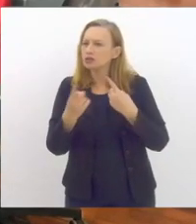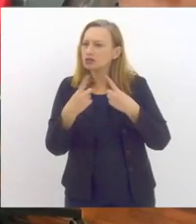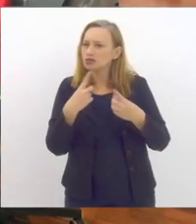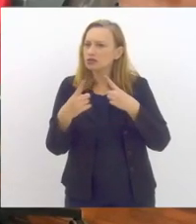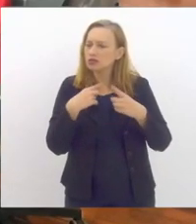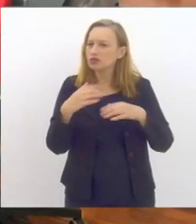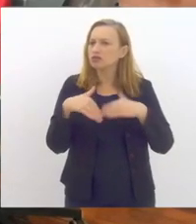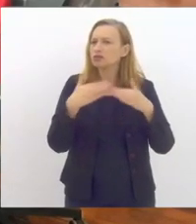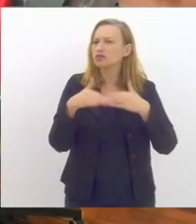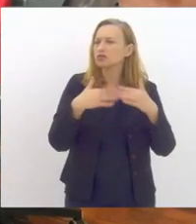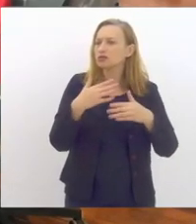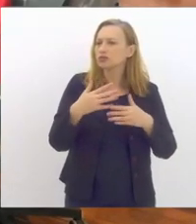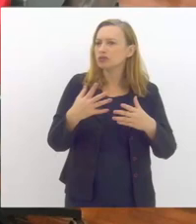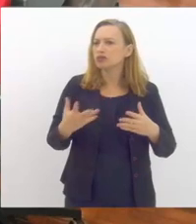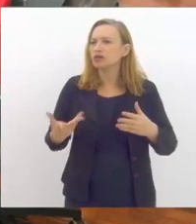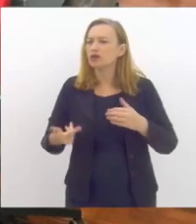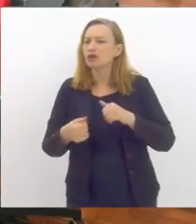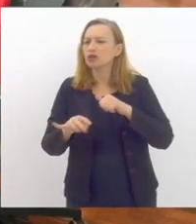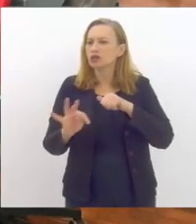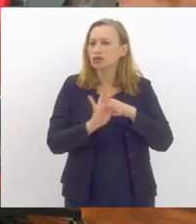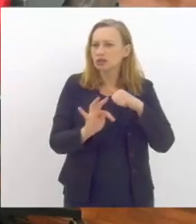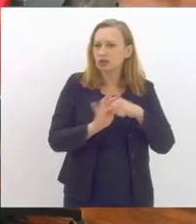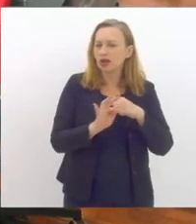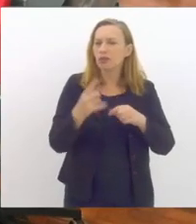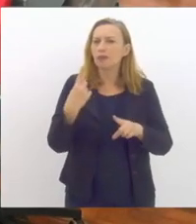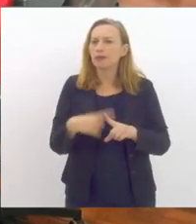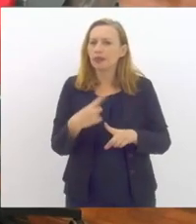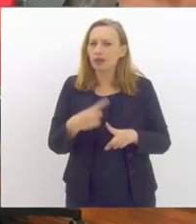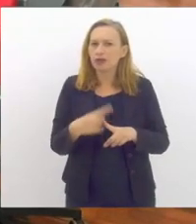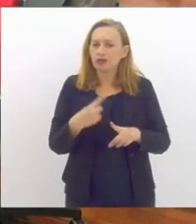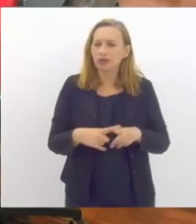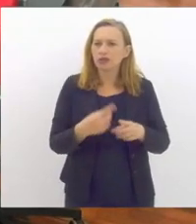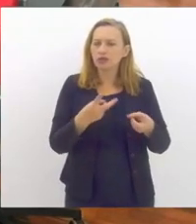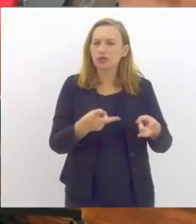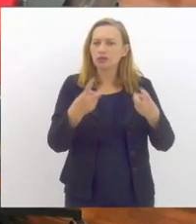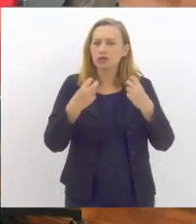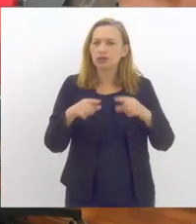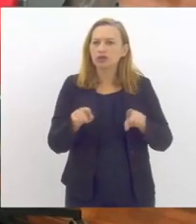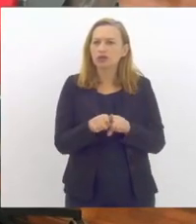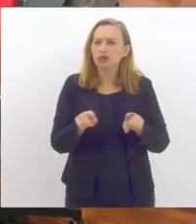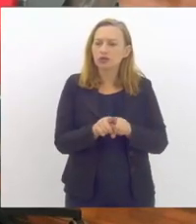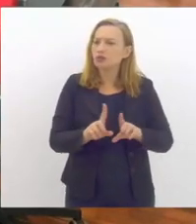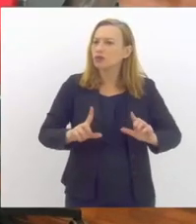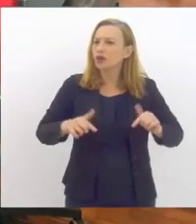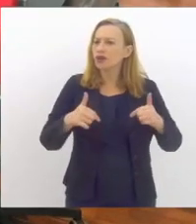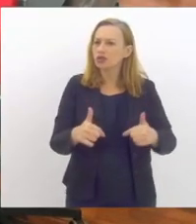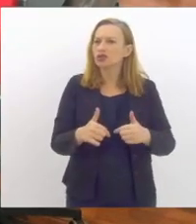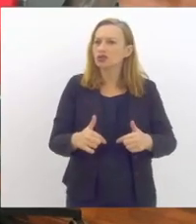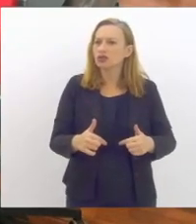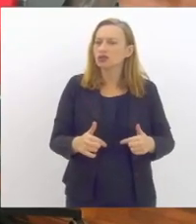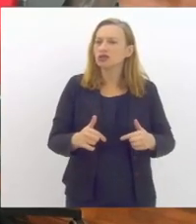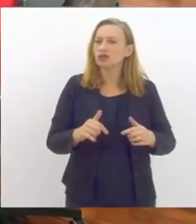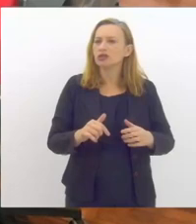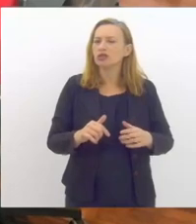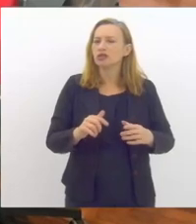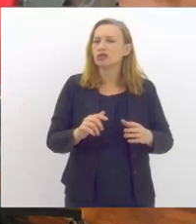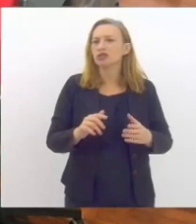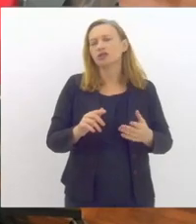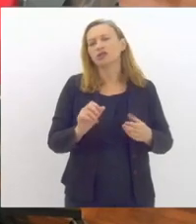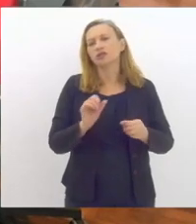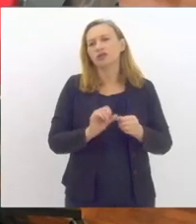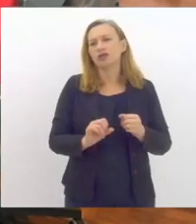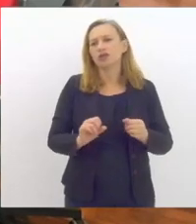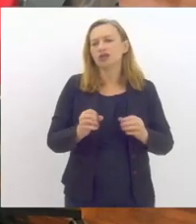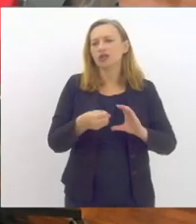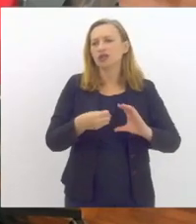mais qualitativa e técnica. Isso porque a gente observa também que as ações que são feitas majoritariamente têm